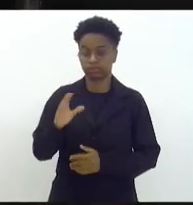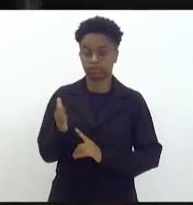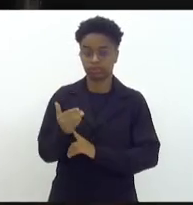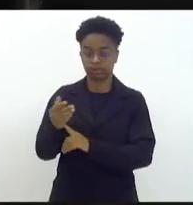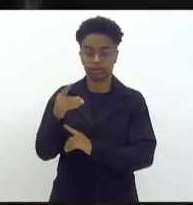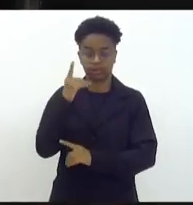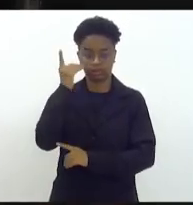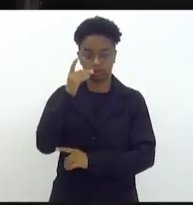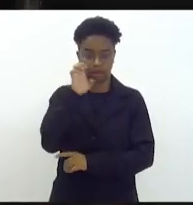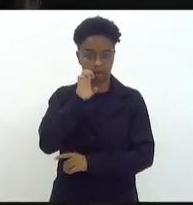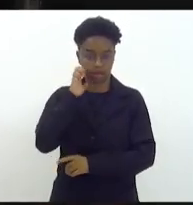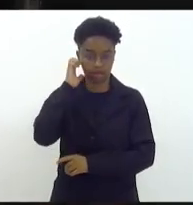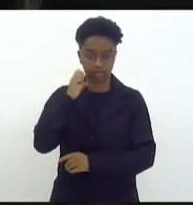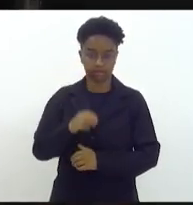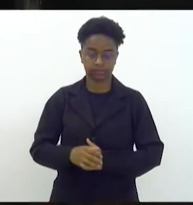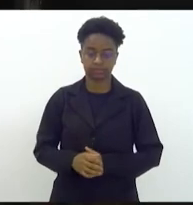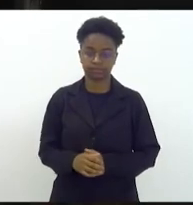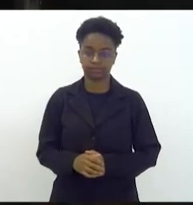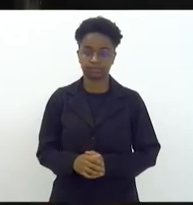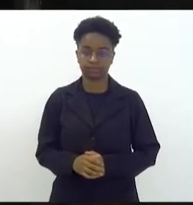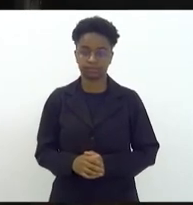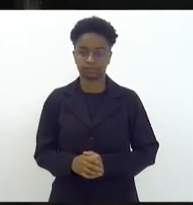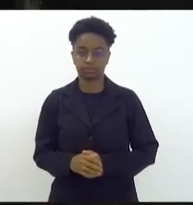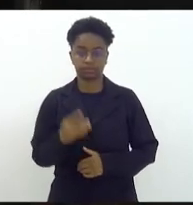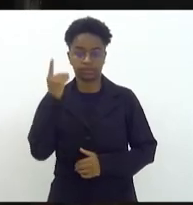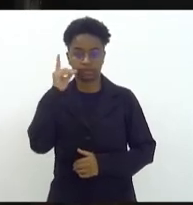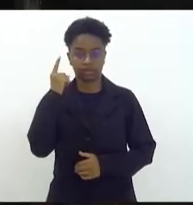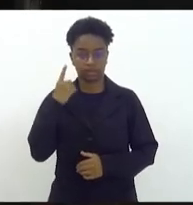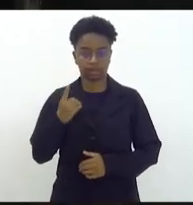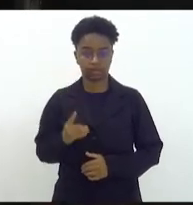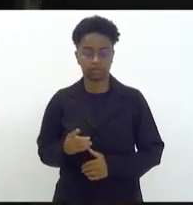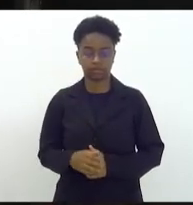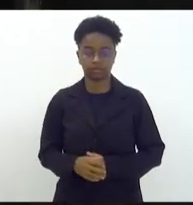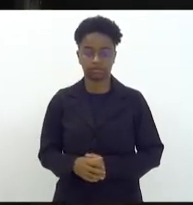Élica Takimoto. Deputada Dani Balbi.